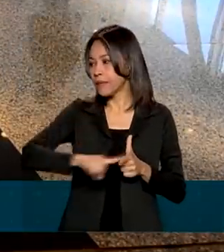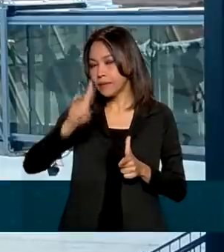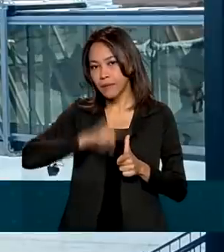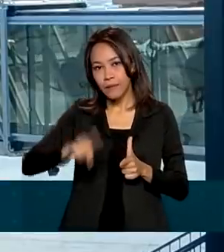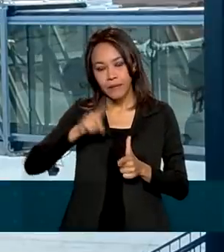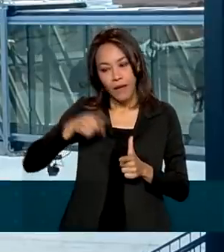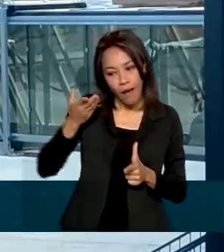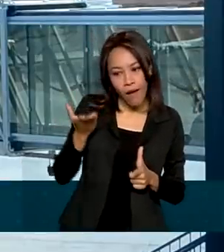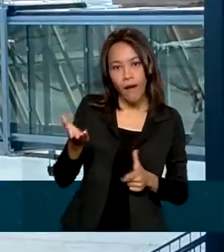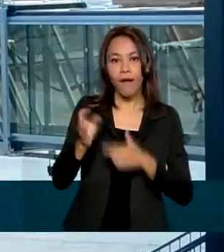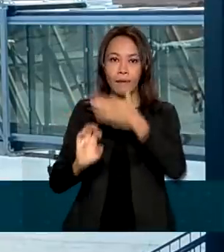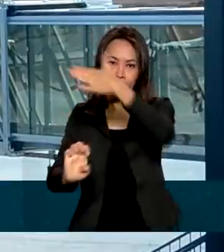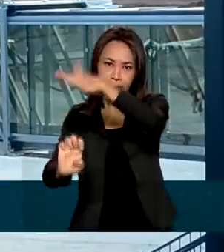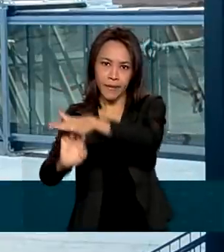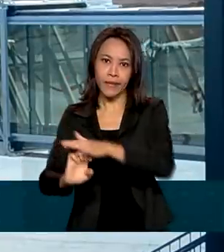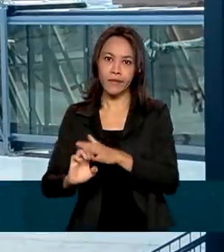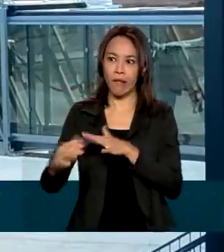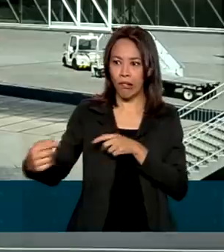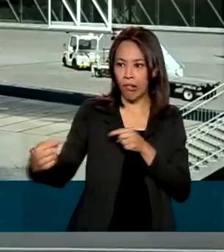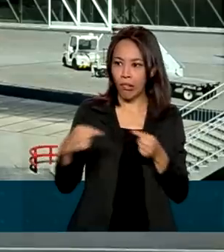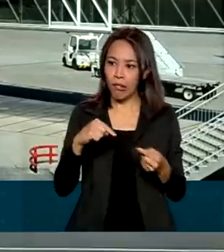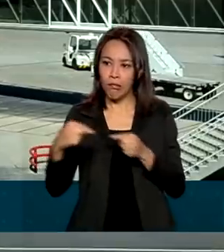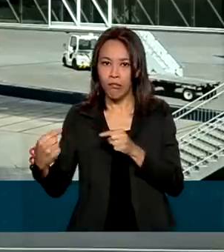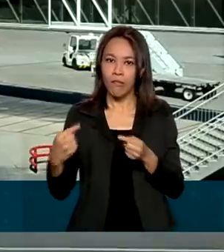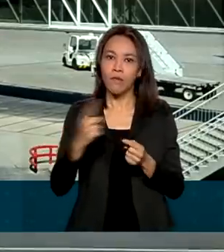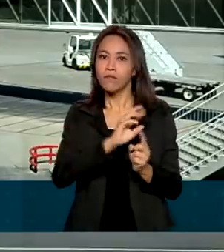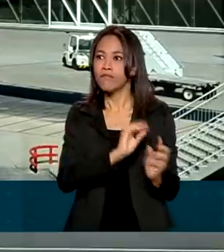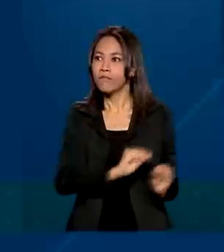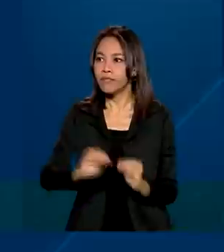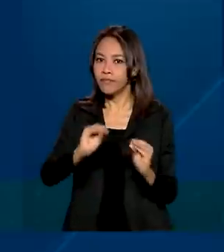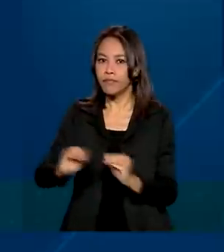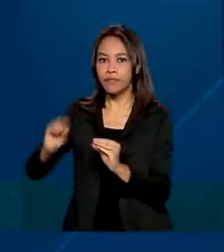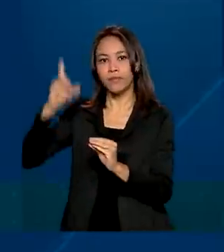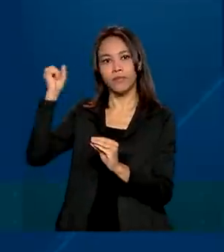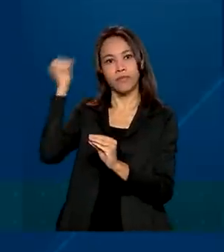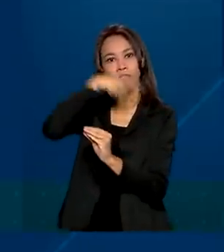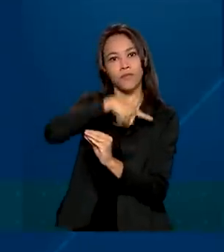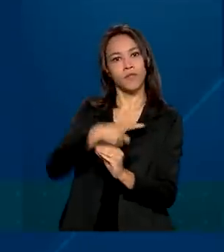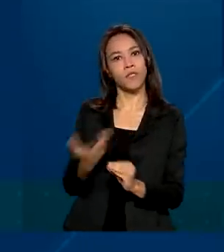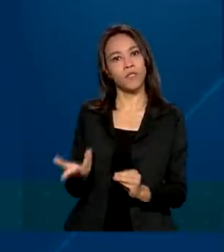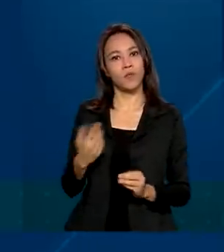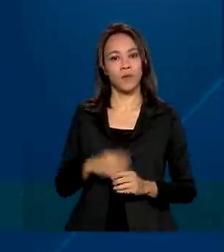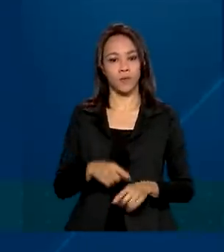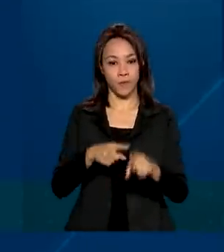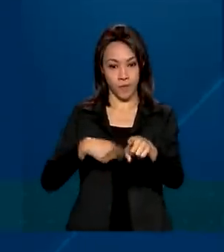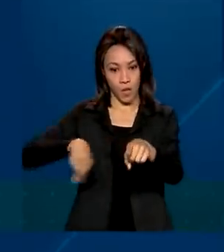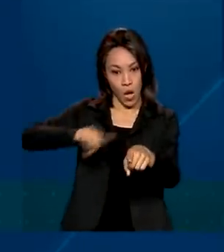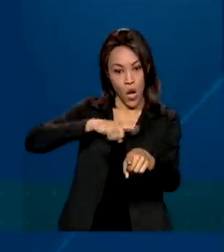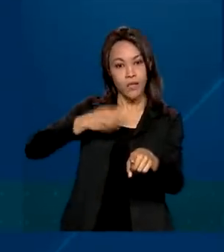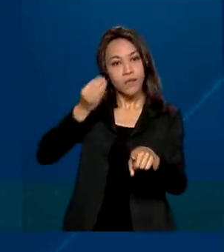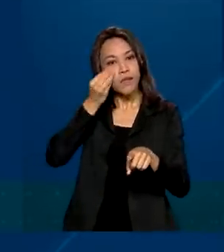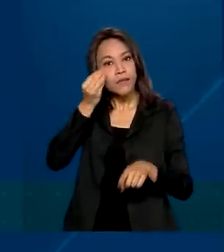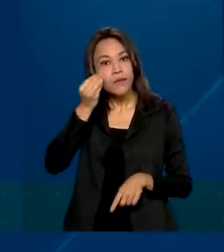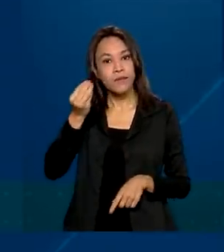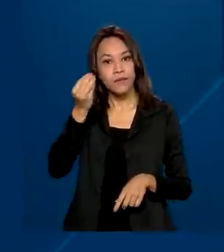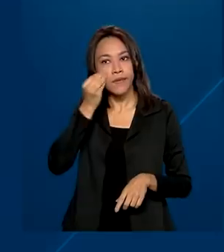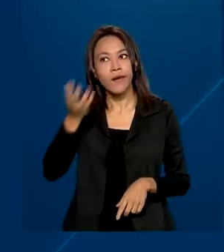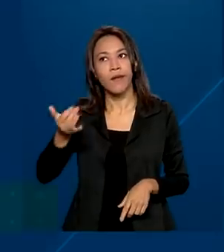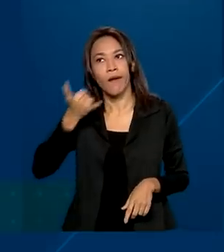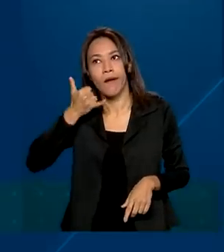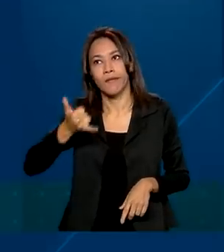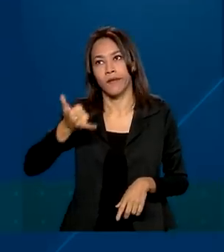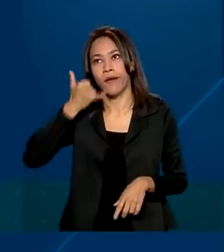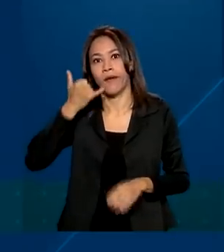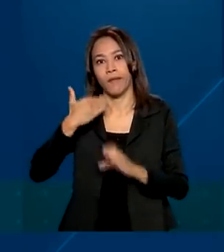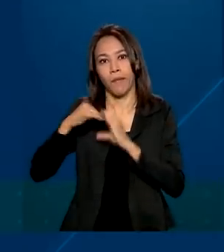viagens está dificultando a remarcação das férias. A gente ficou tentando ligar, tentando mandar e-mail.